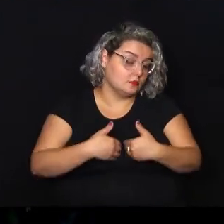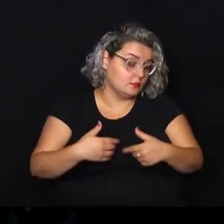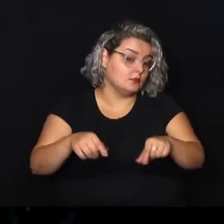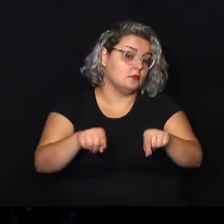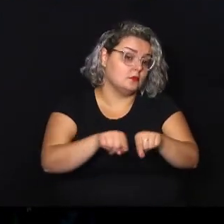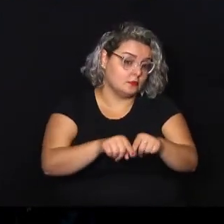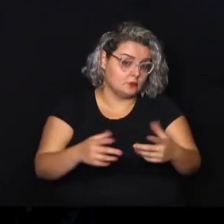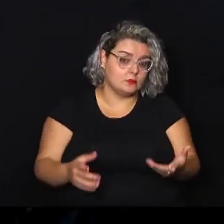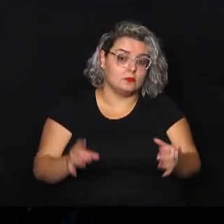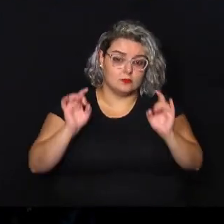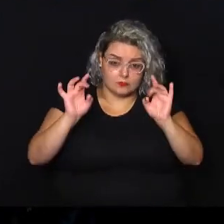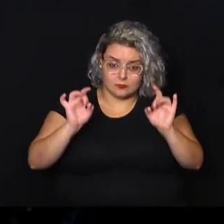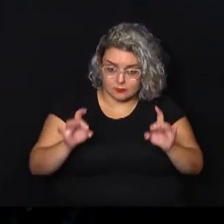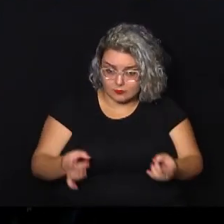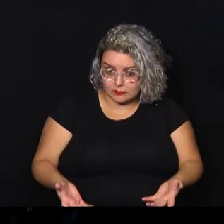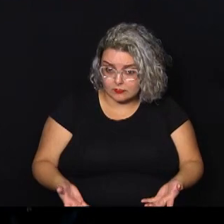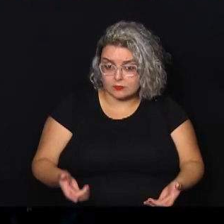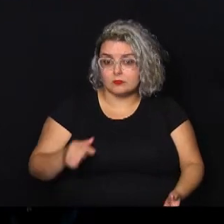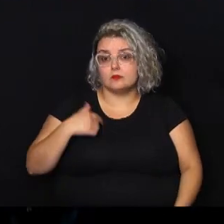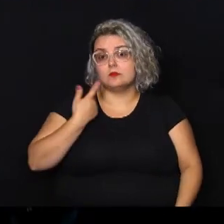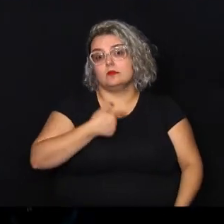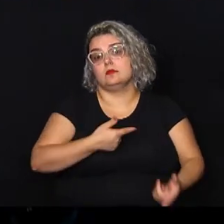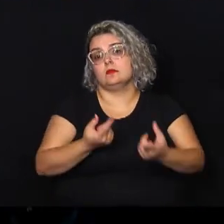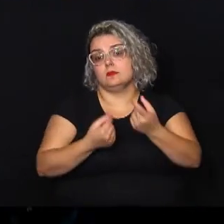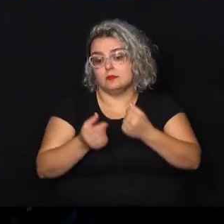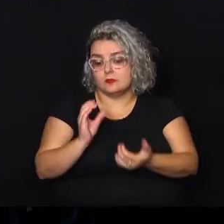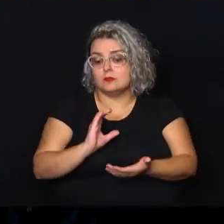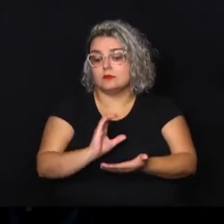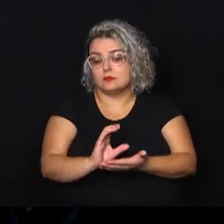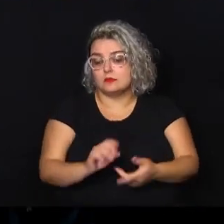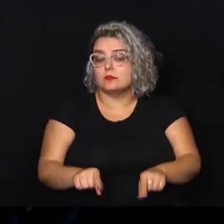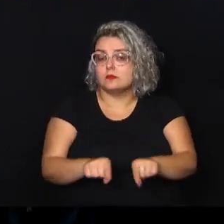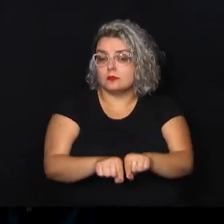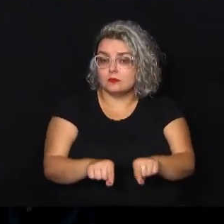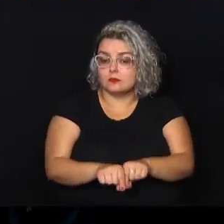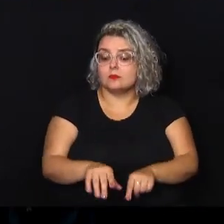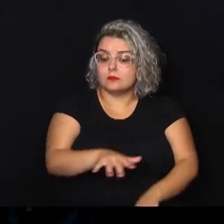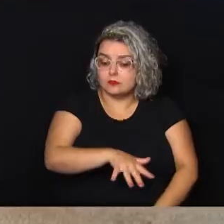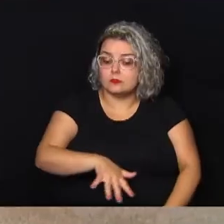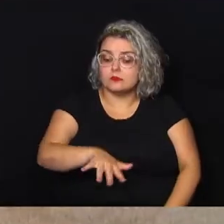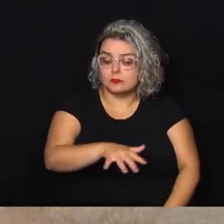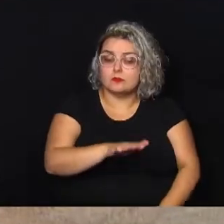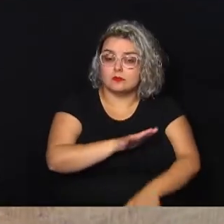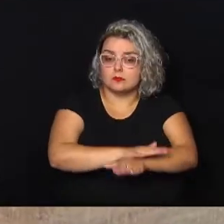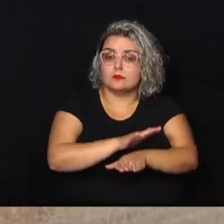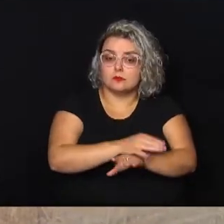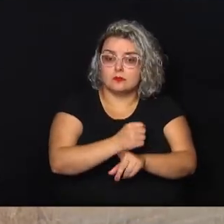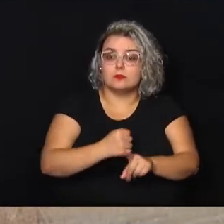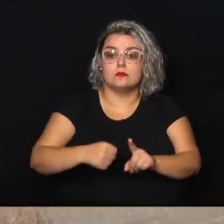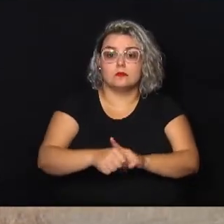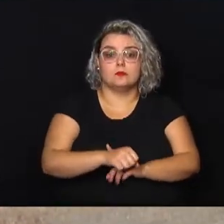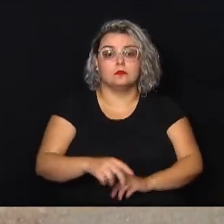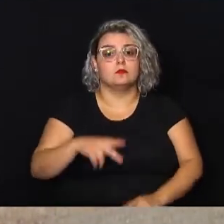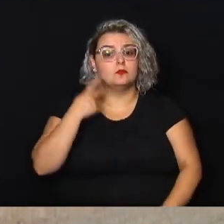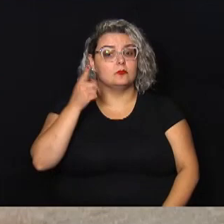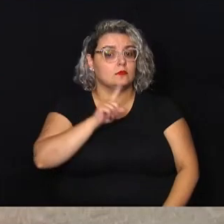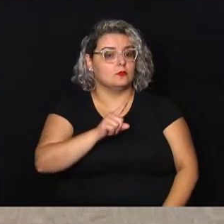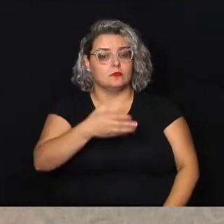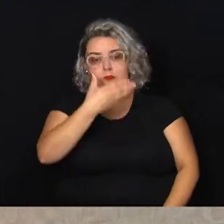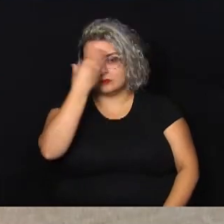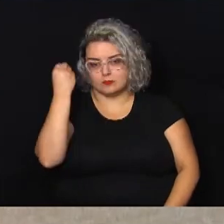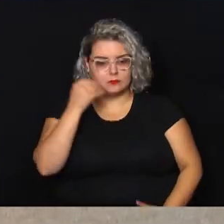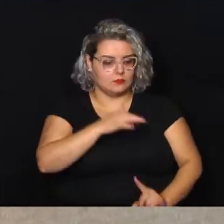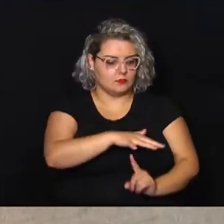especiais, então nós estamos destinando recursos também para essa área para assistência social. O parlamentar não esqueceu o meio